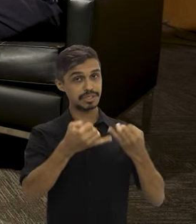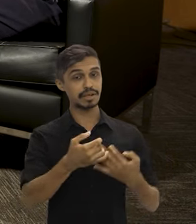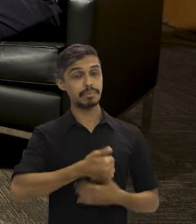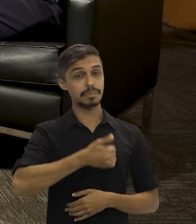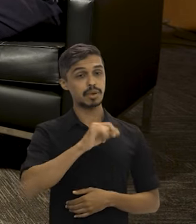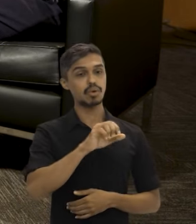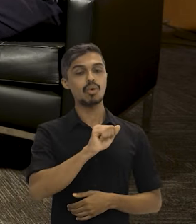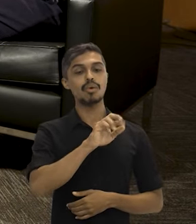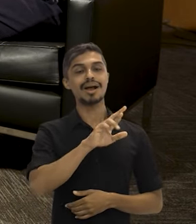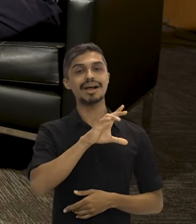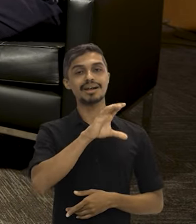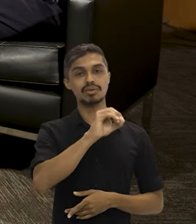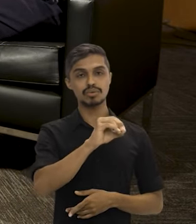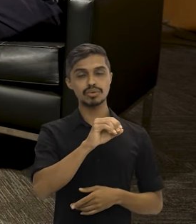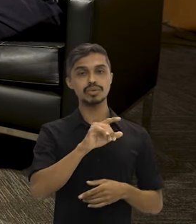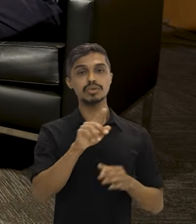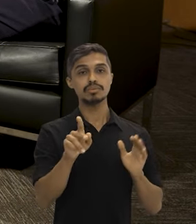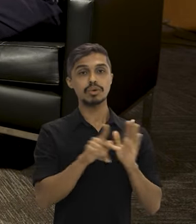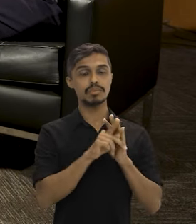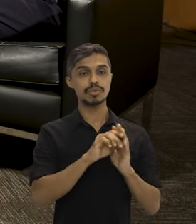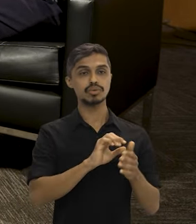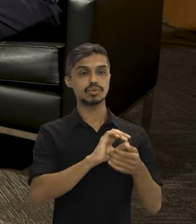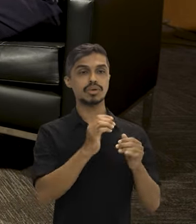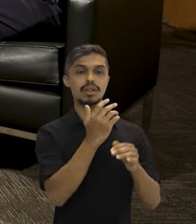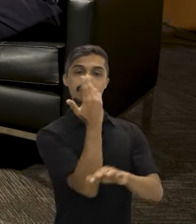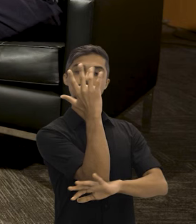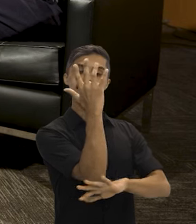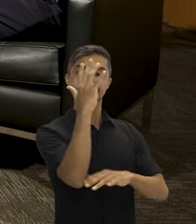Vou começar contando o que é o arco do desmatamento.